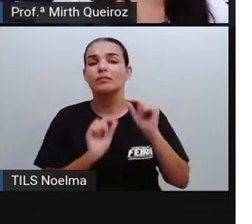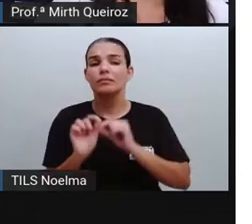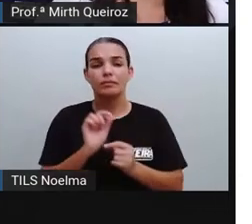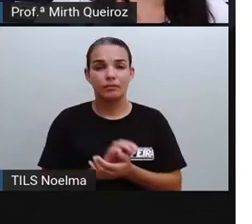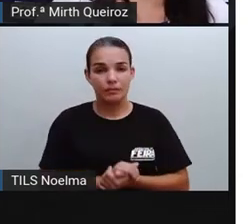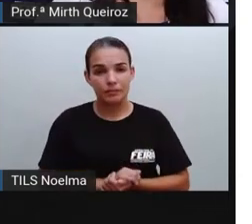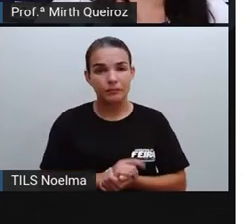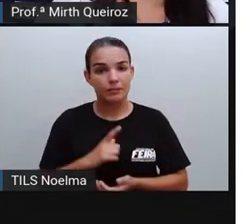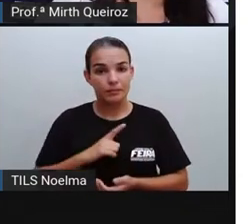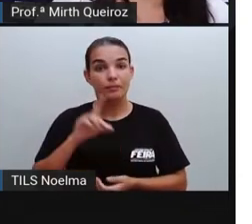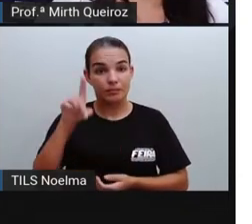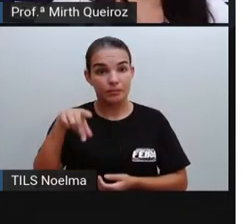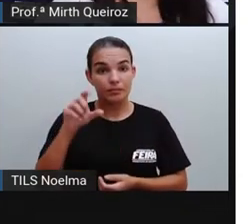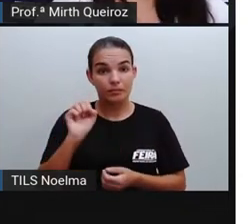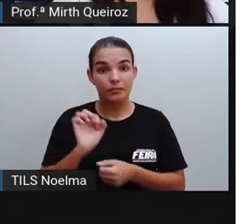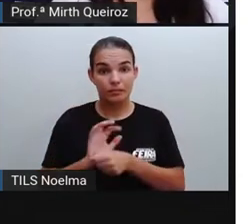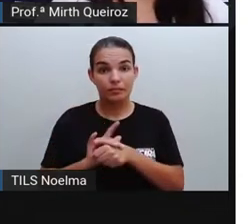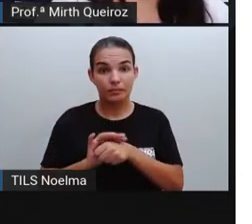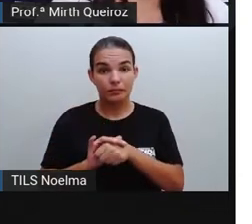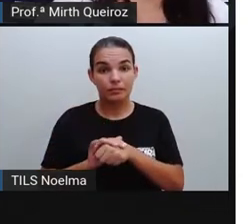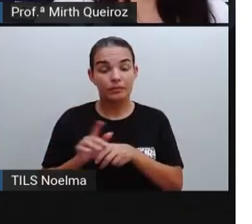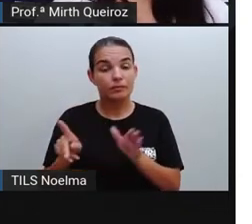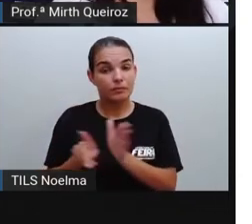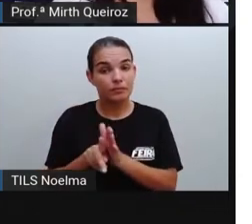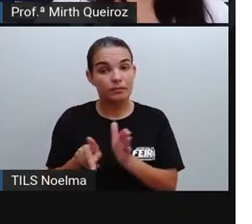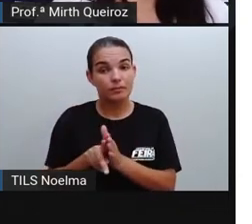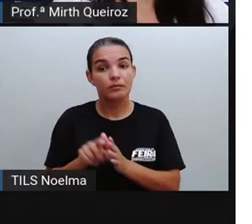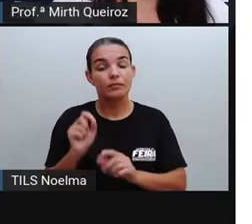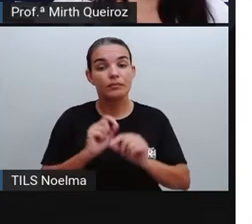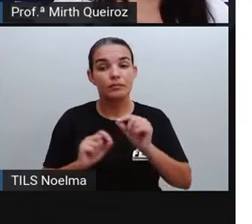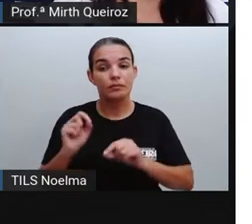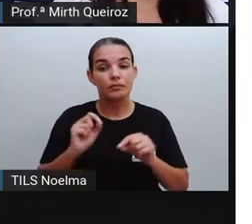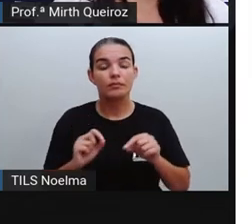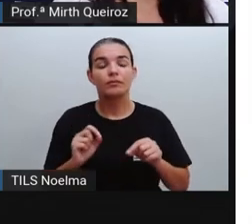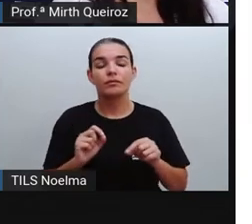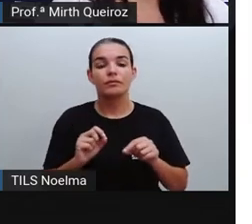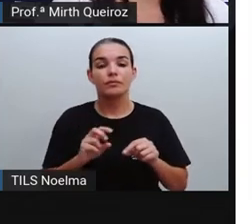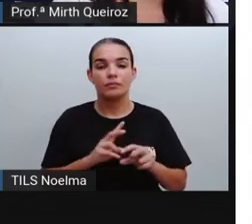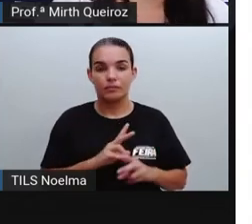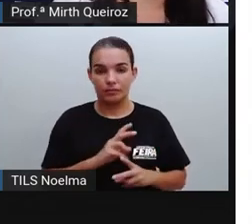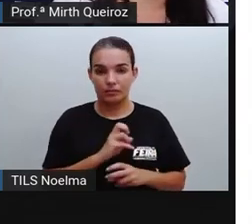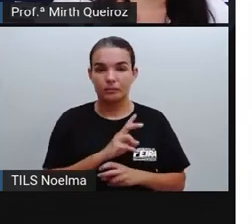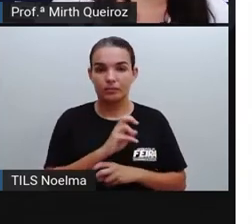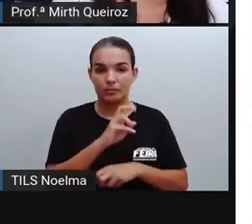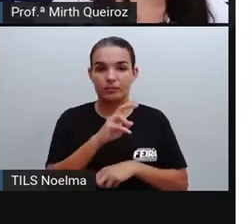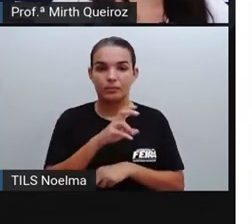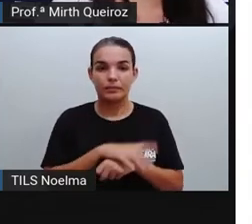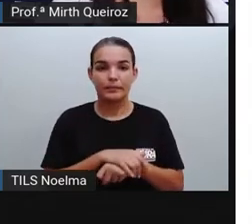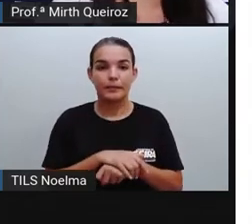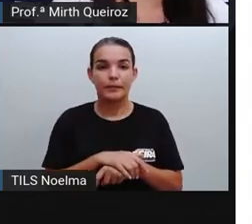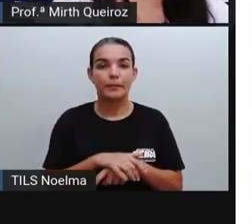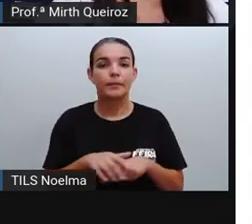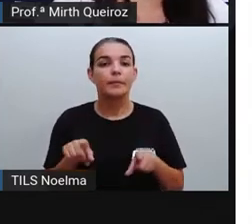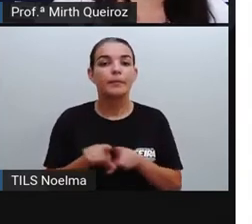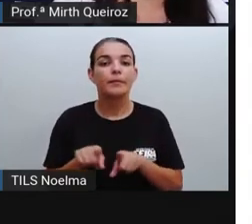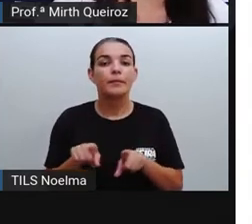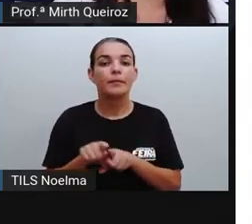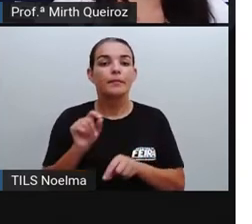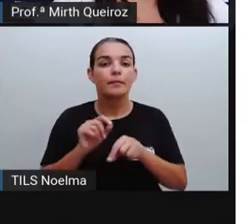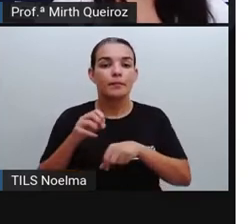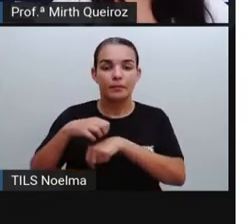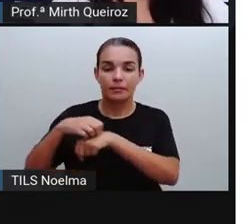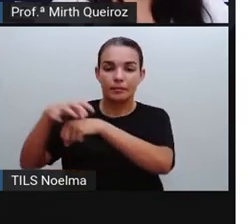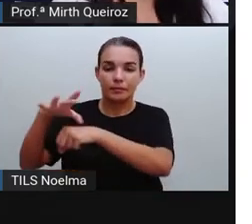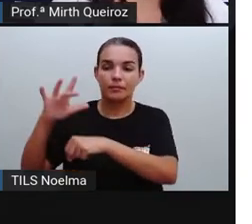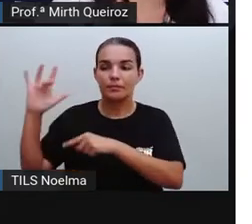chikungunya é uma doença que ela é transmitida por um vírus, assim como as outras também, dengue e zika. A transmissão da chikungunya é